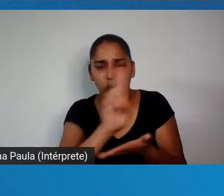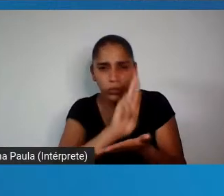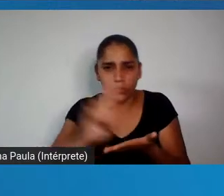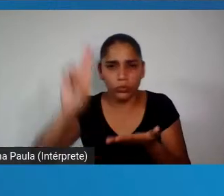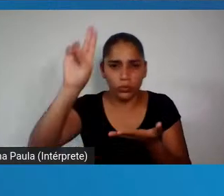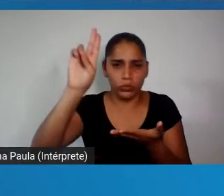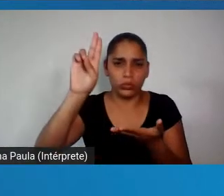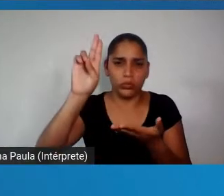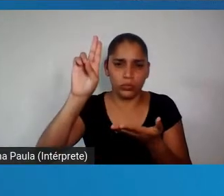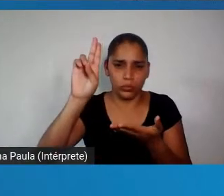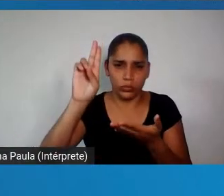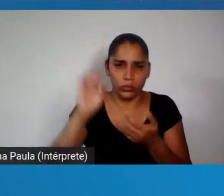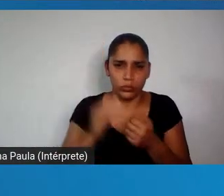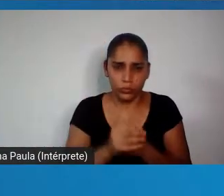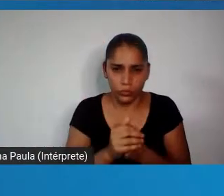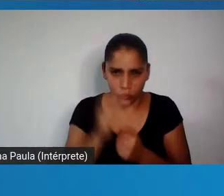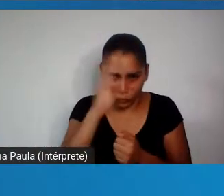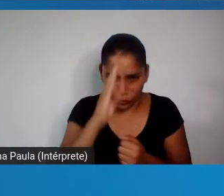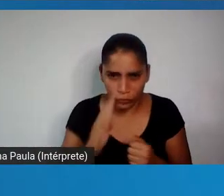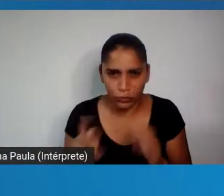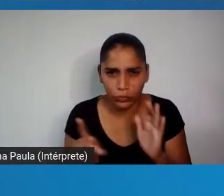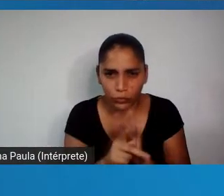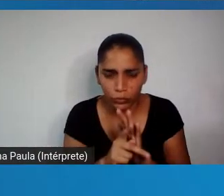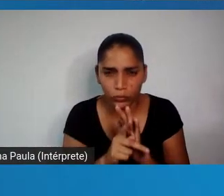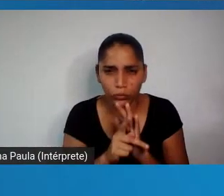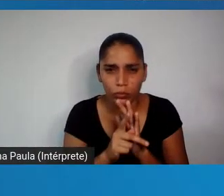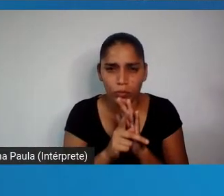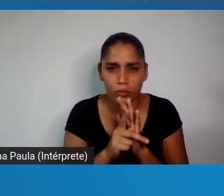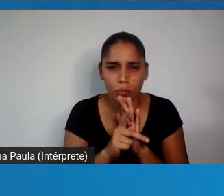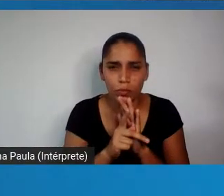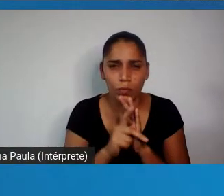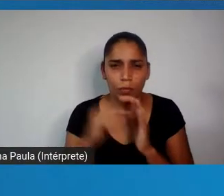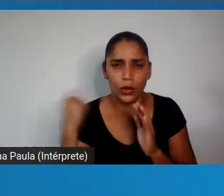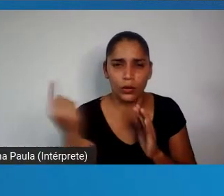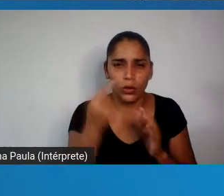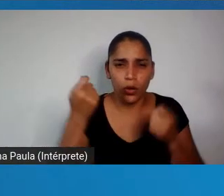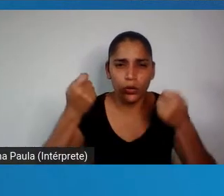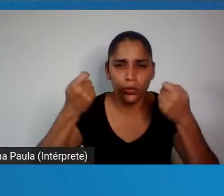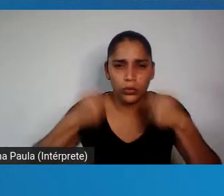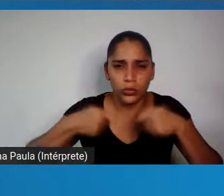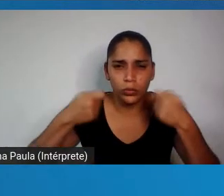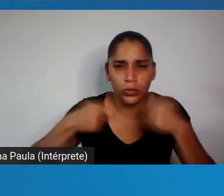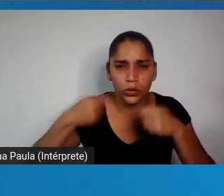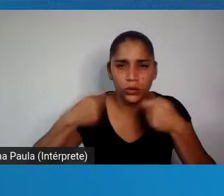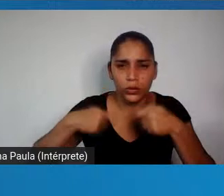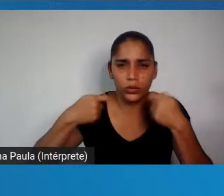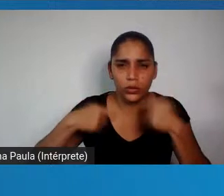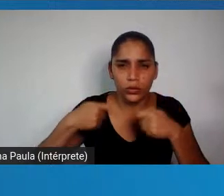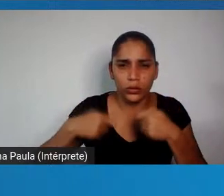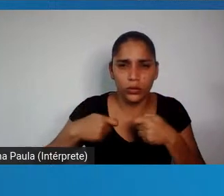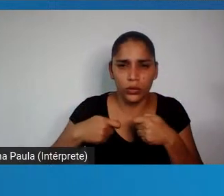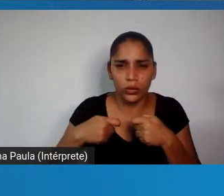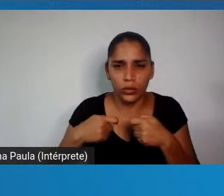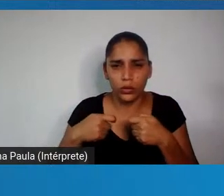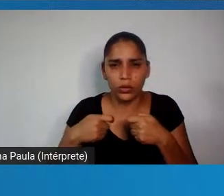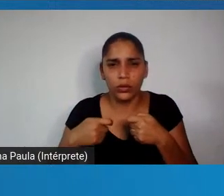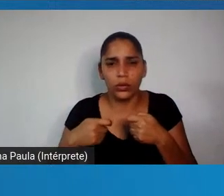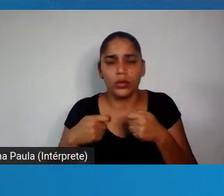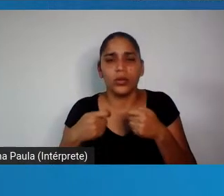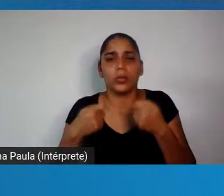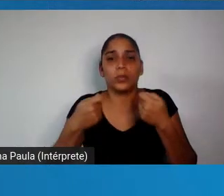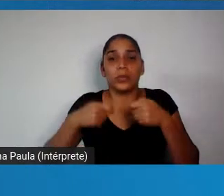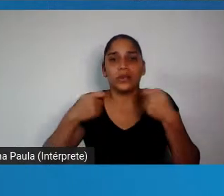valiosas para o Brasil, a gente tem, o cientista tem que sair da torre de marfim,